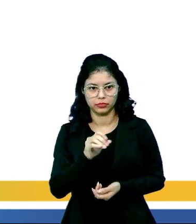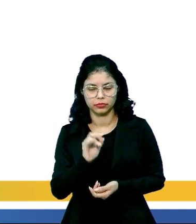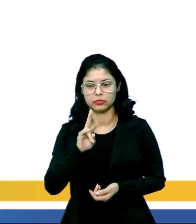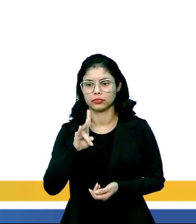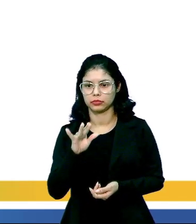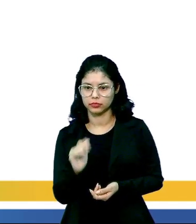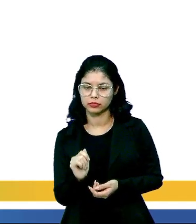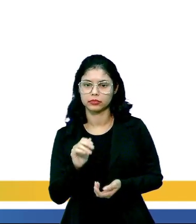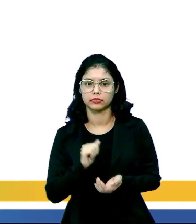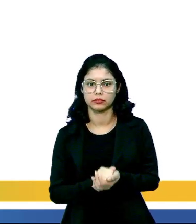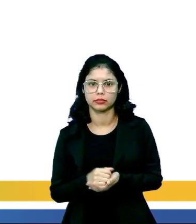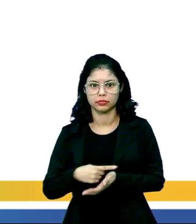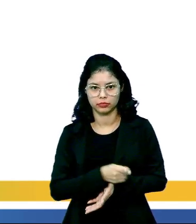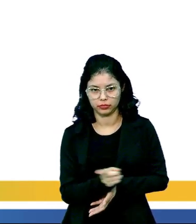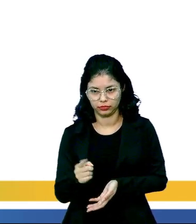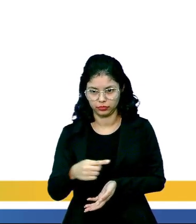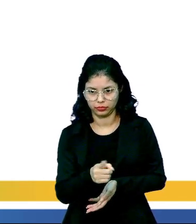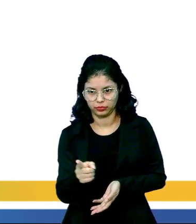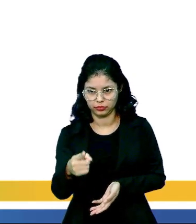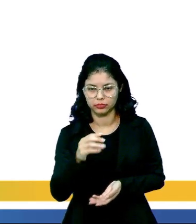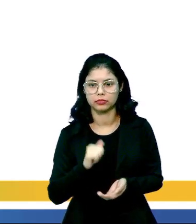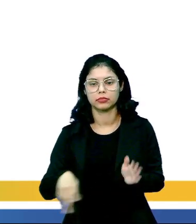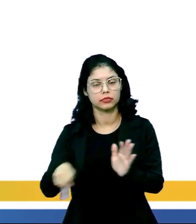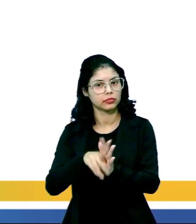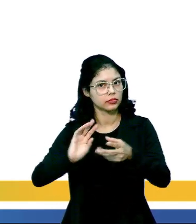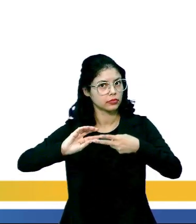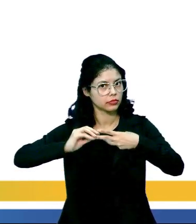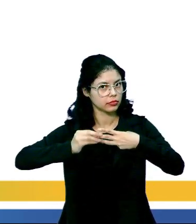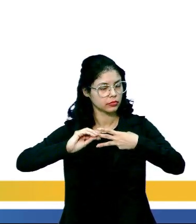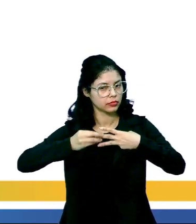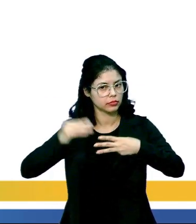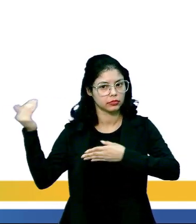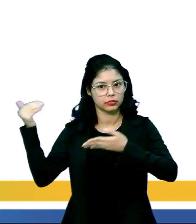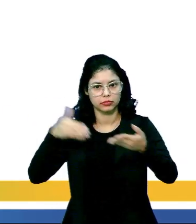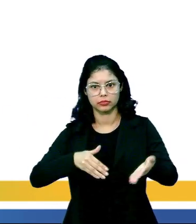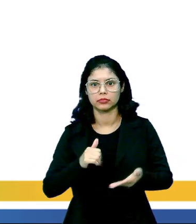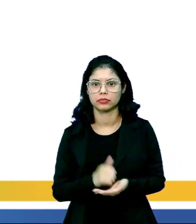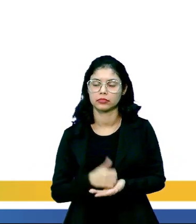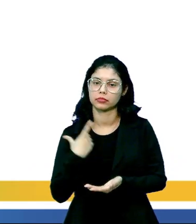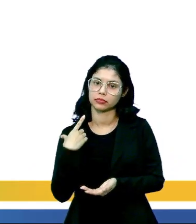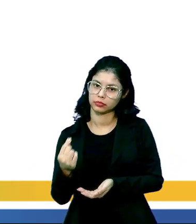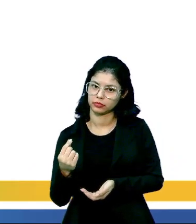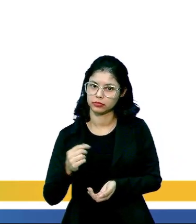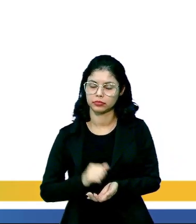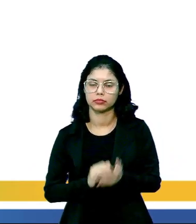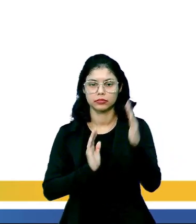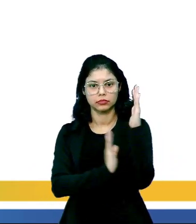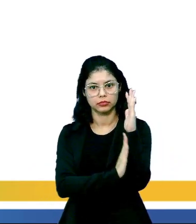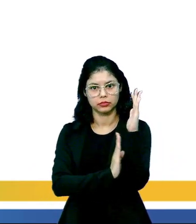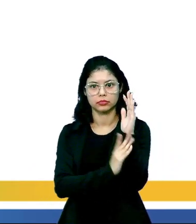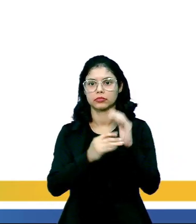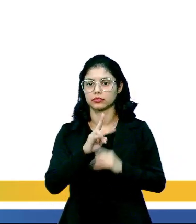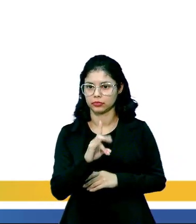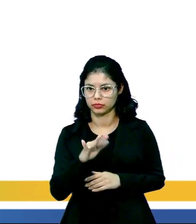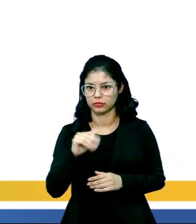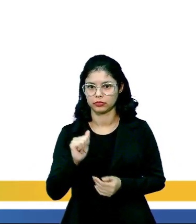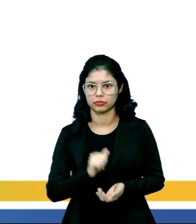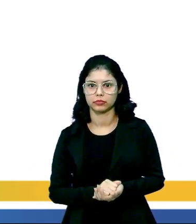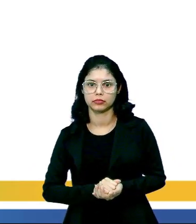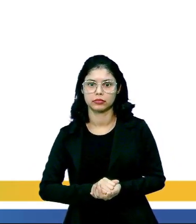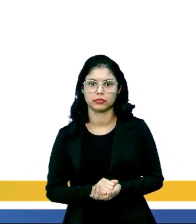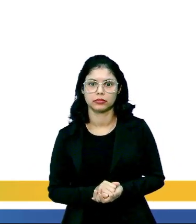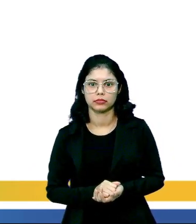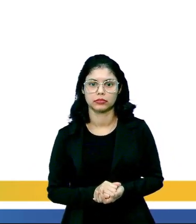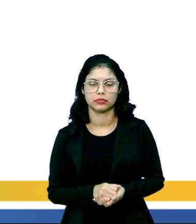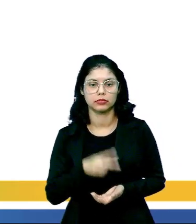vai passar entre as células. Tá certo? Aí vai chegar, vai passar lá pelo parênquima, cortical,